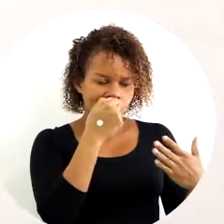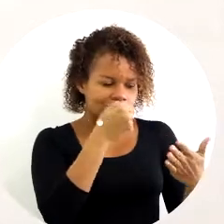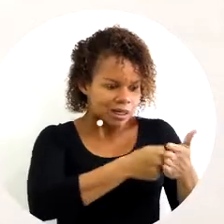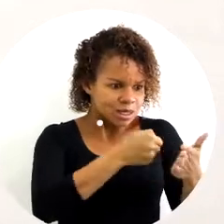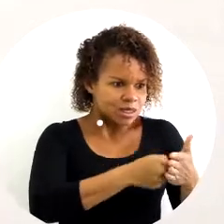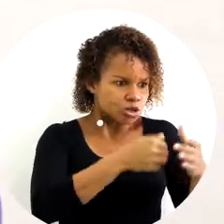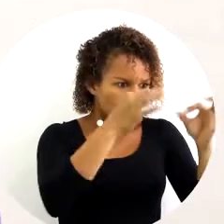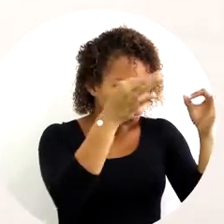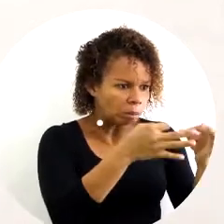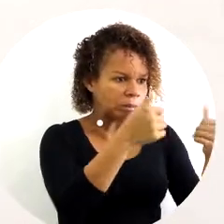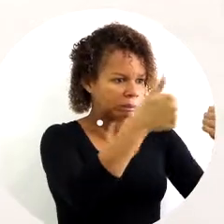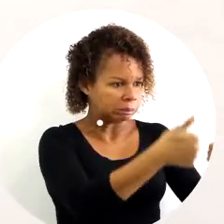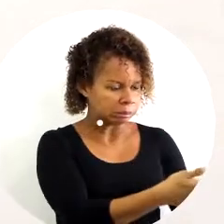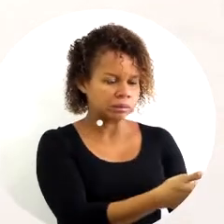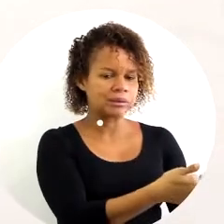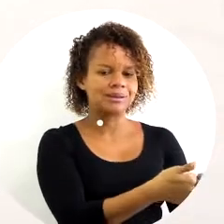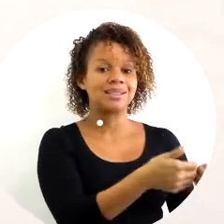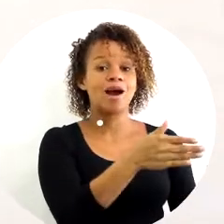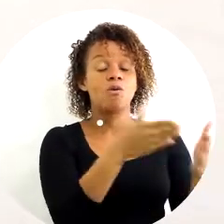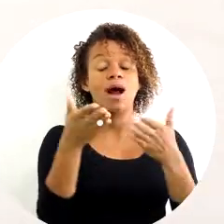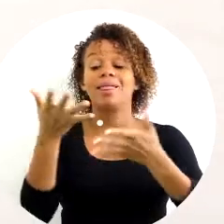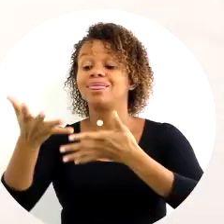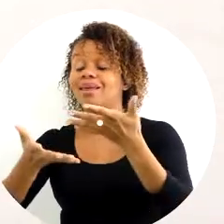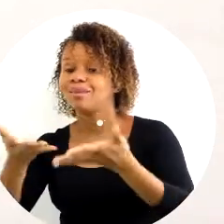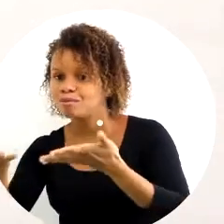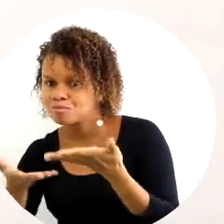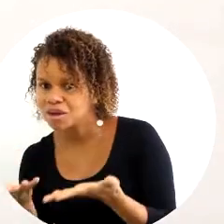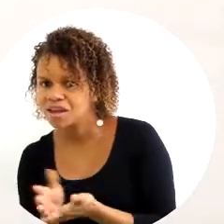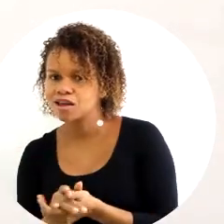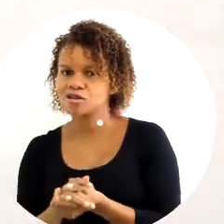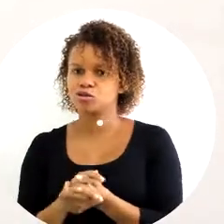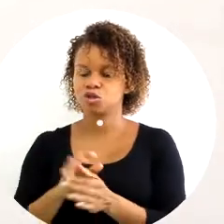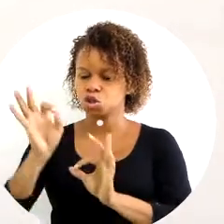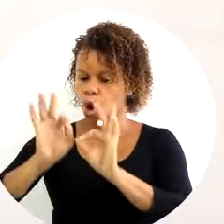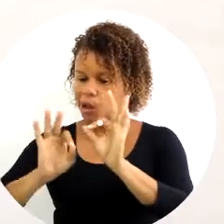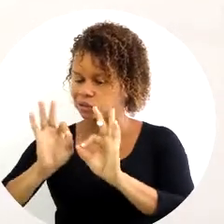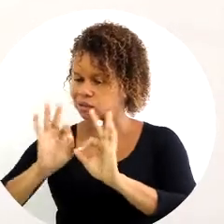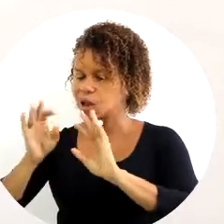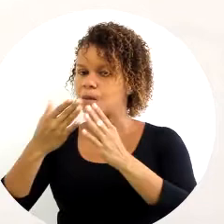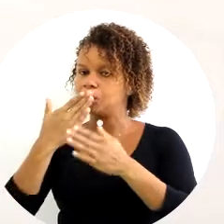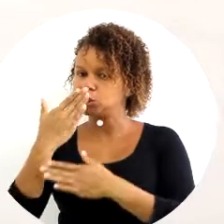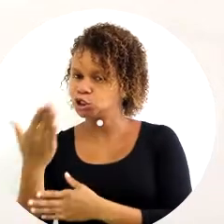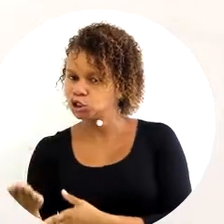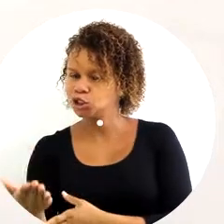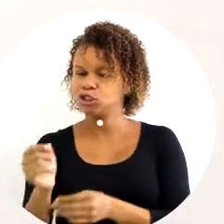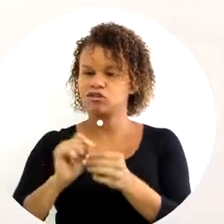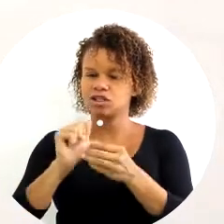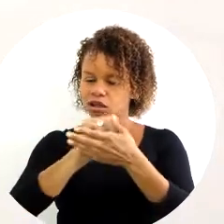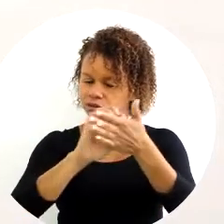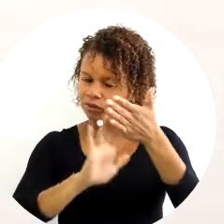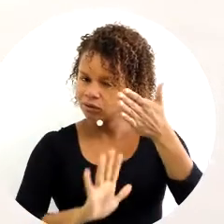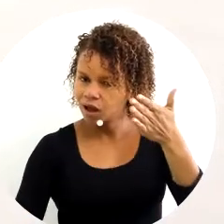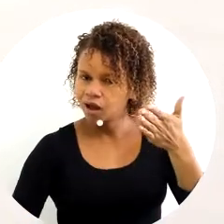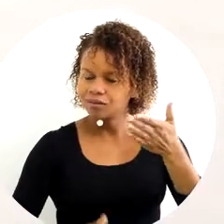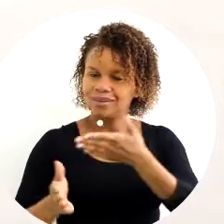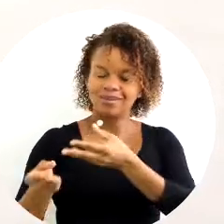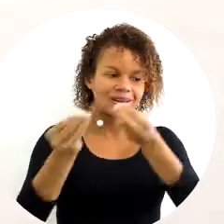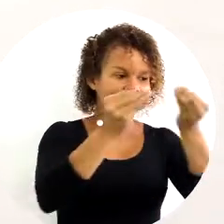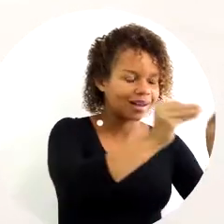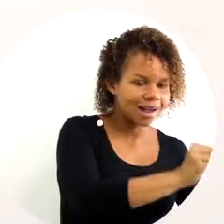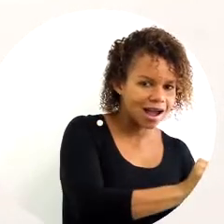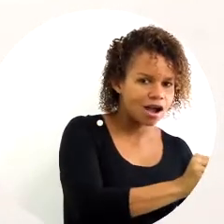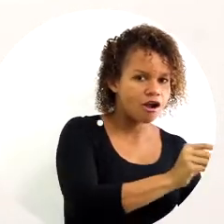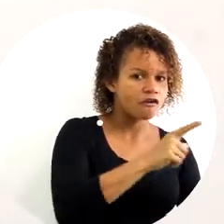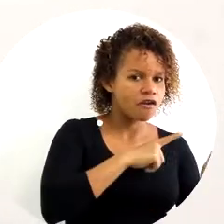dele. E o atendimento que está envolto disso, o de elaborar um pedido, de executar a tarefa, de entregar esse pedido,